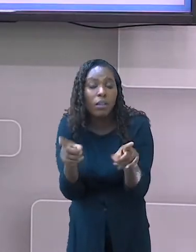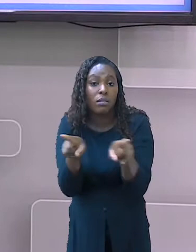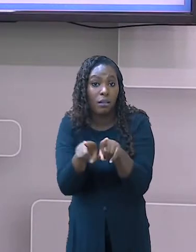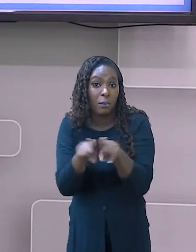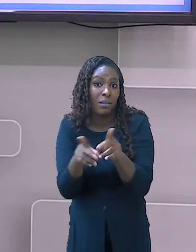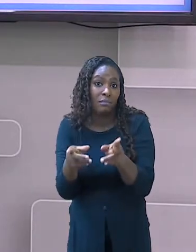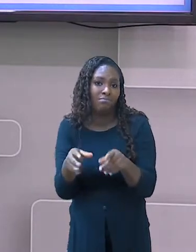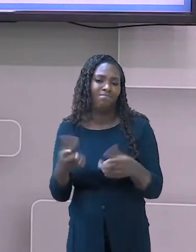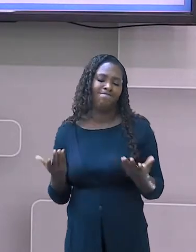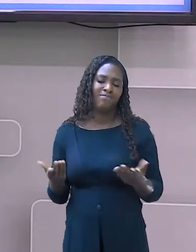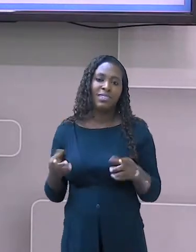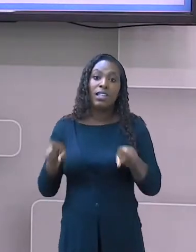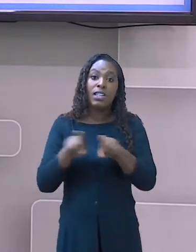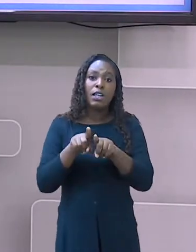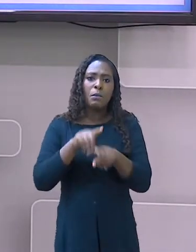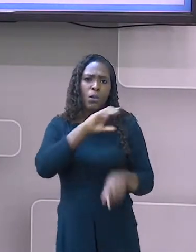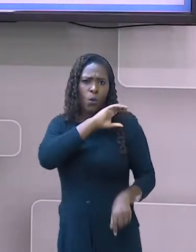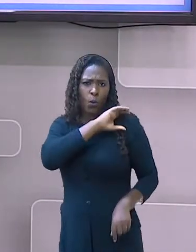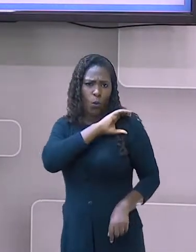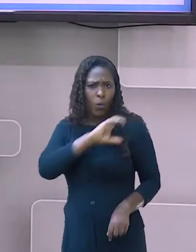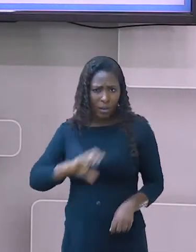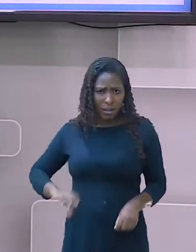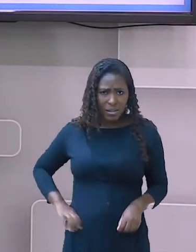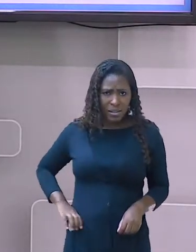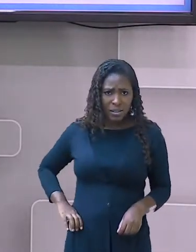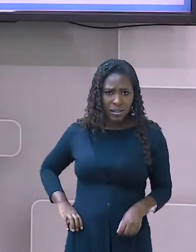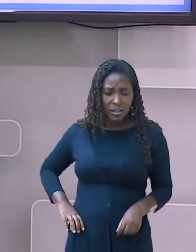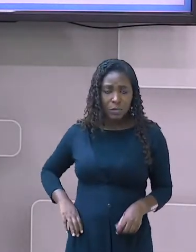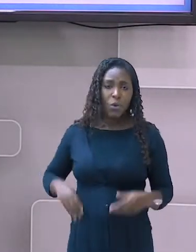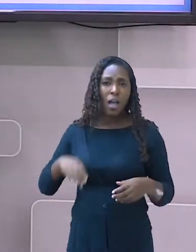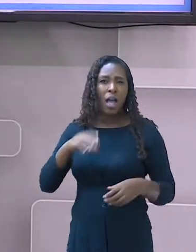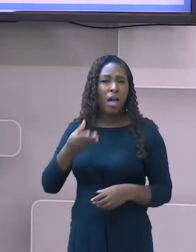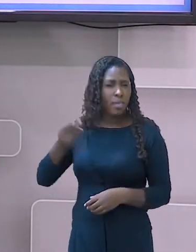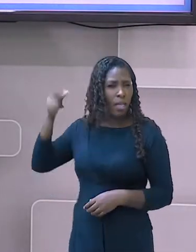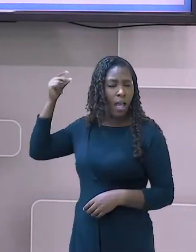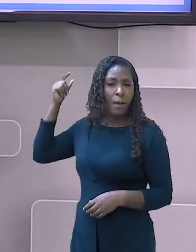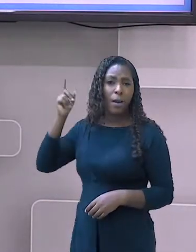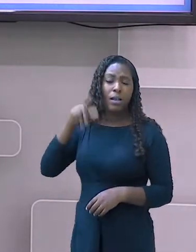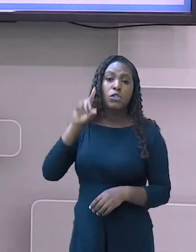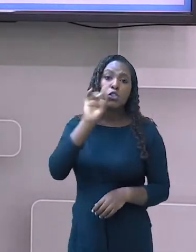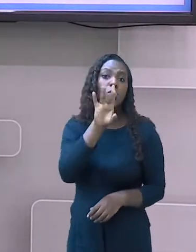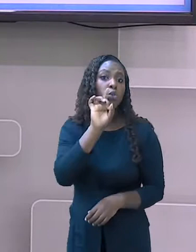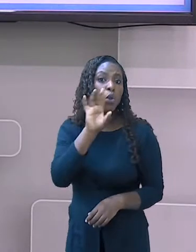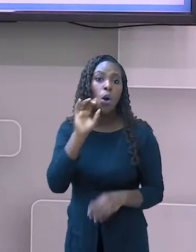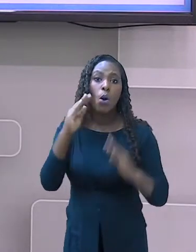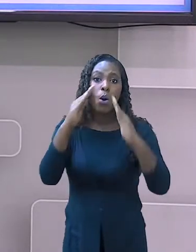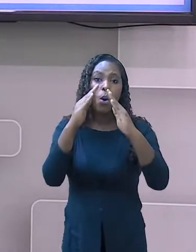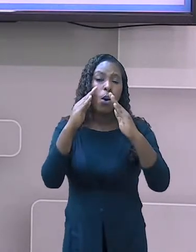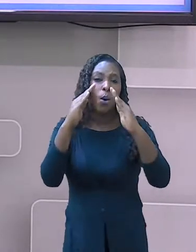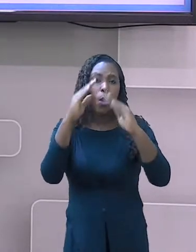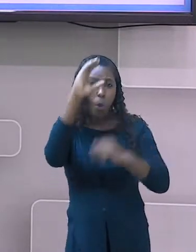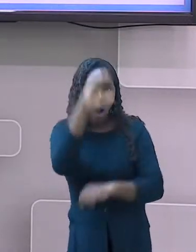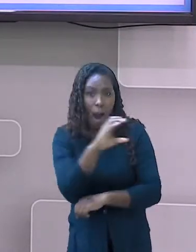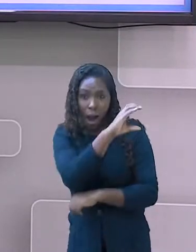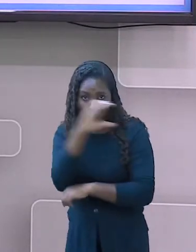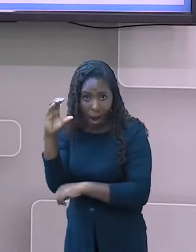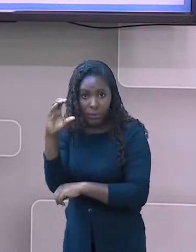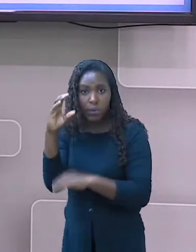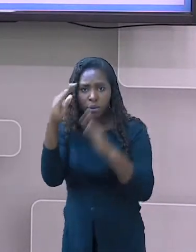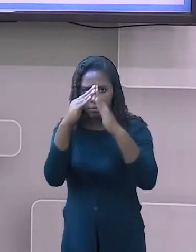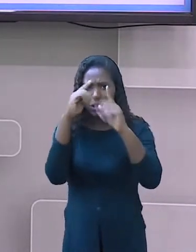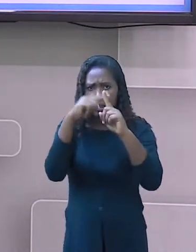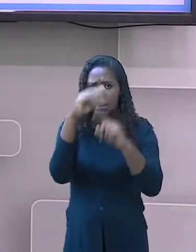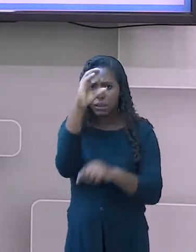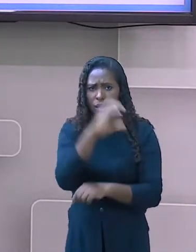cristianismo, que era o catolicismo. E essa difusão para outras civilizações.